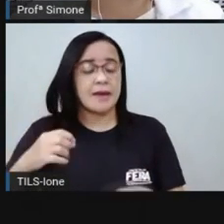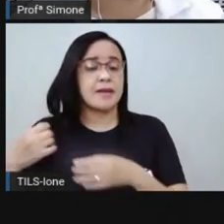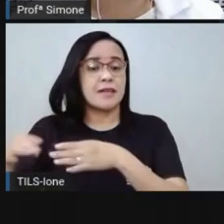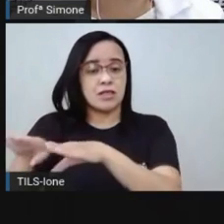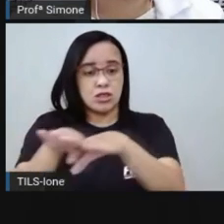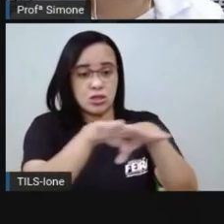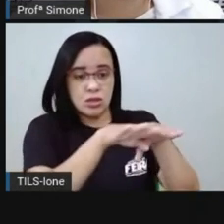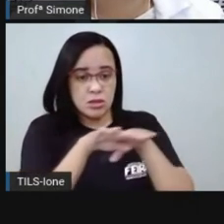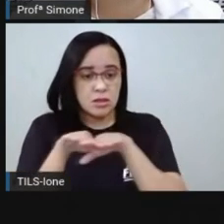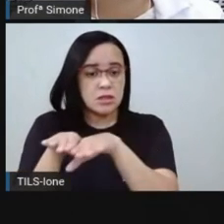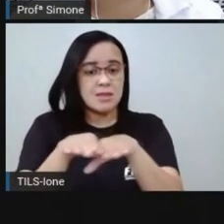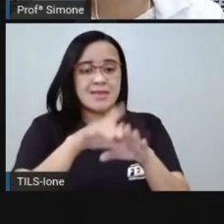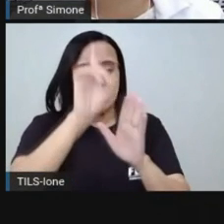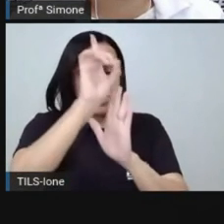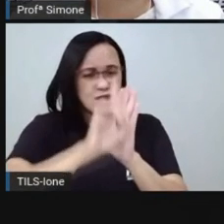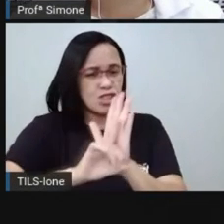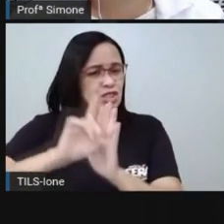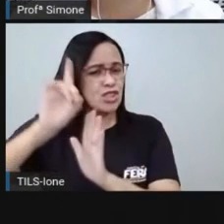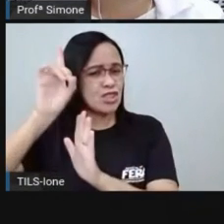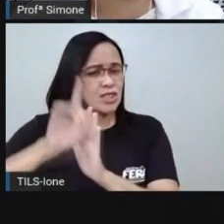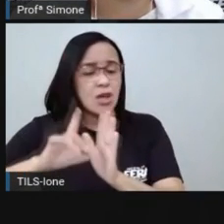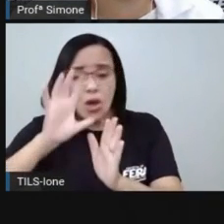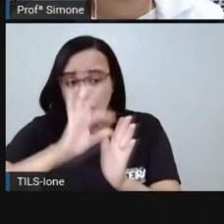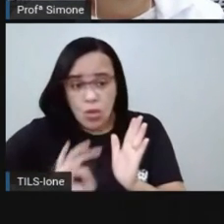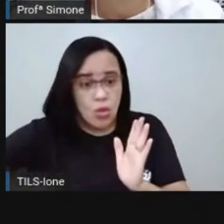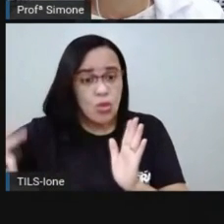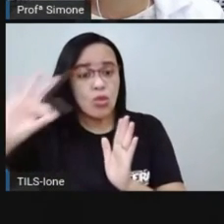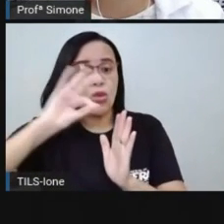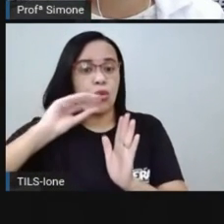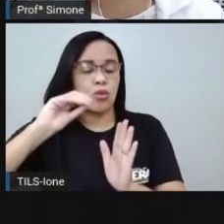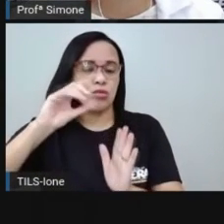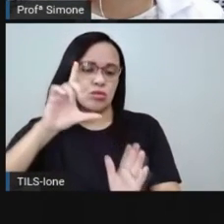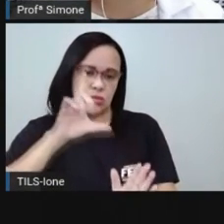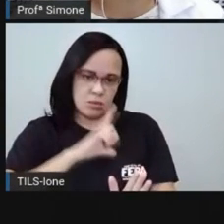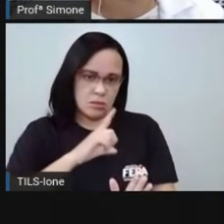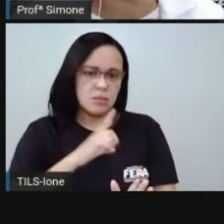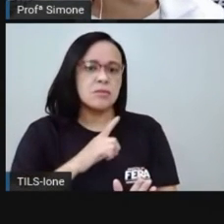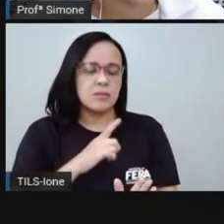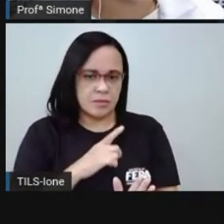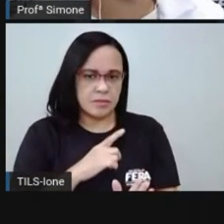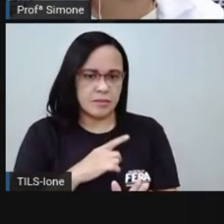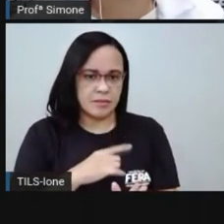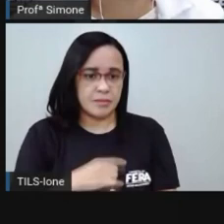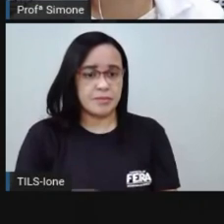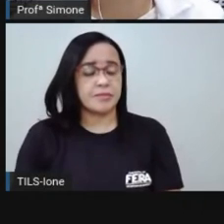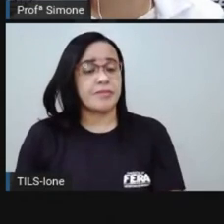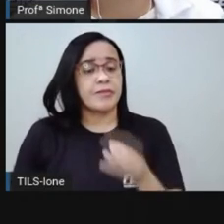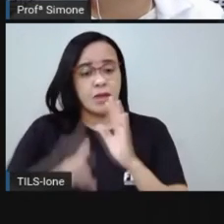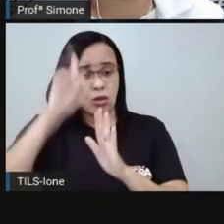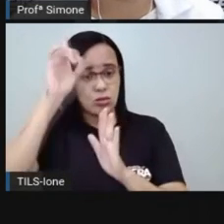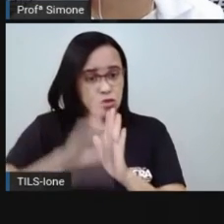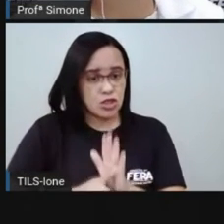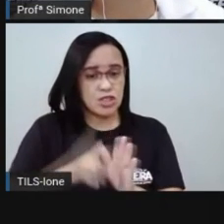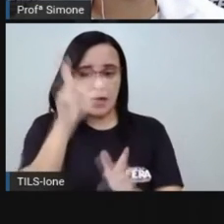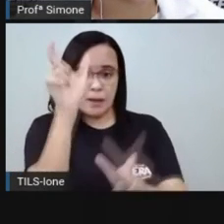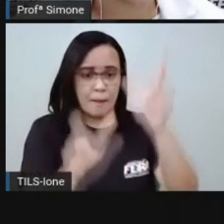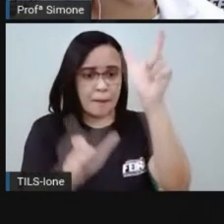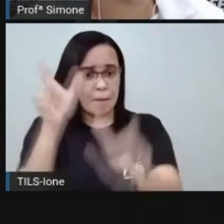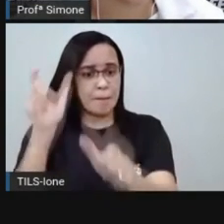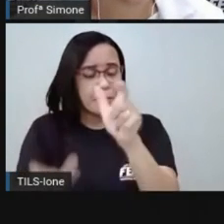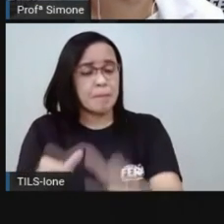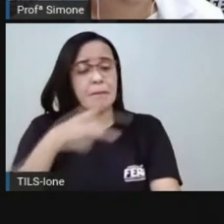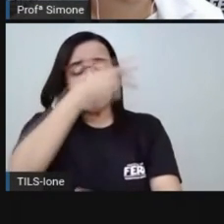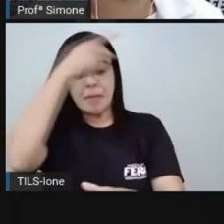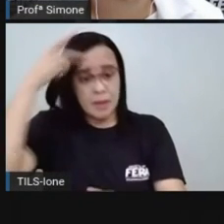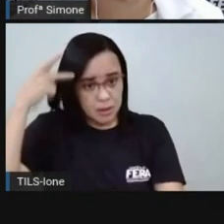esses direitos que aparecem aqui na tela para você o direito de ser cidadão e de ter acesso